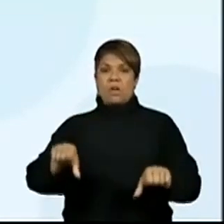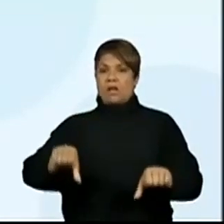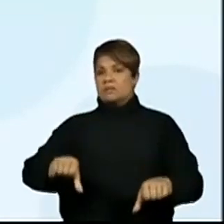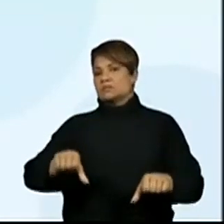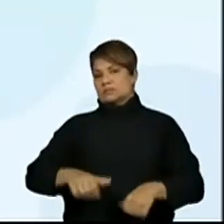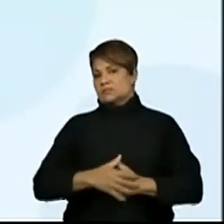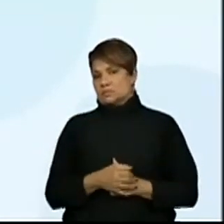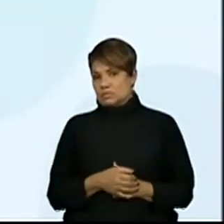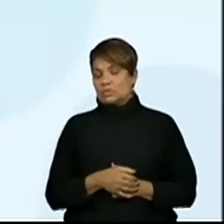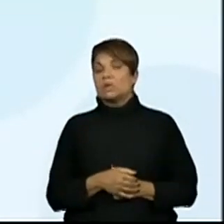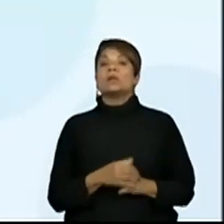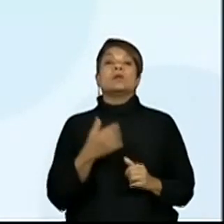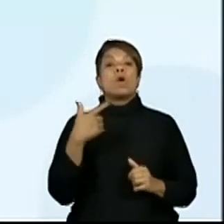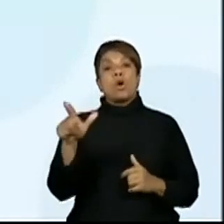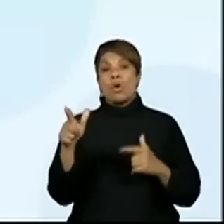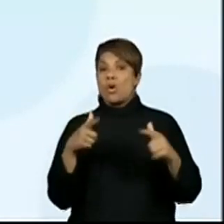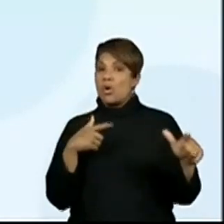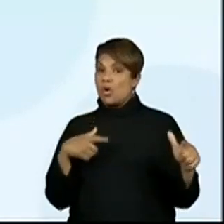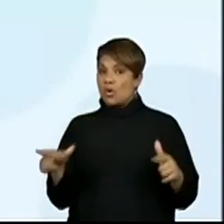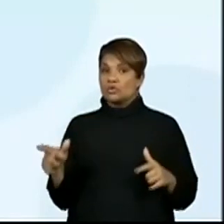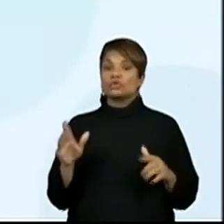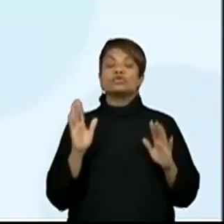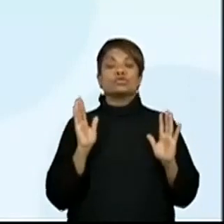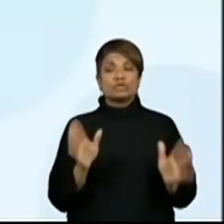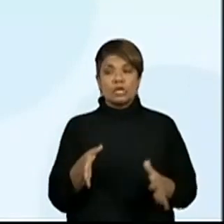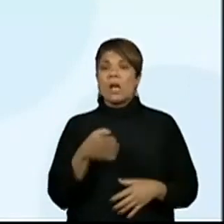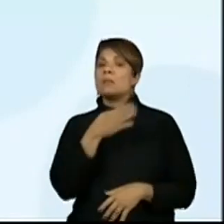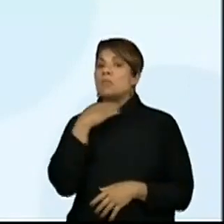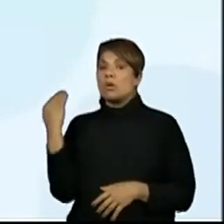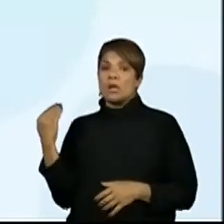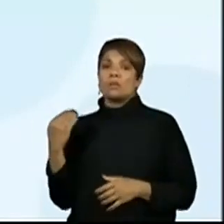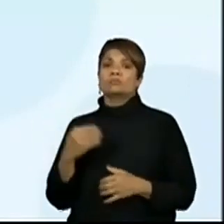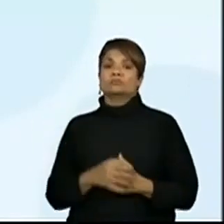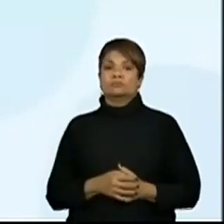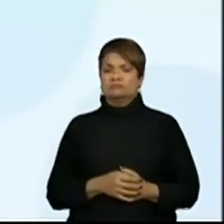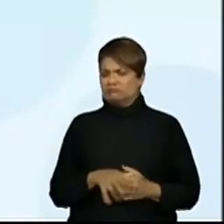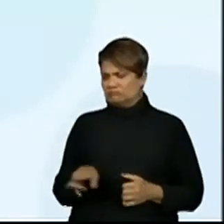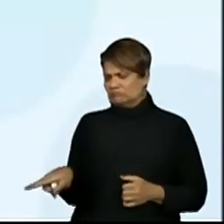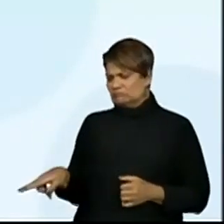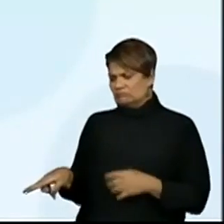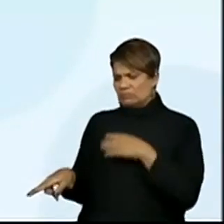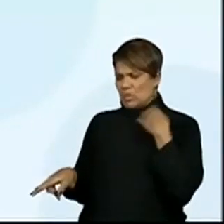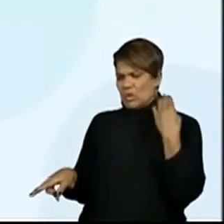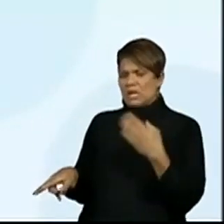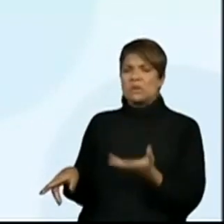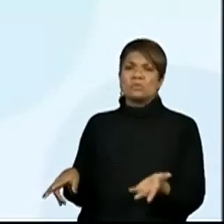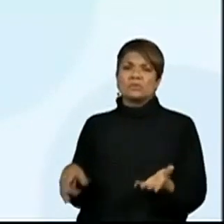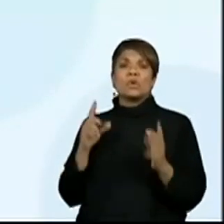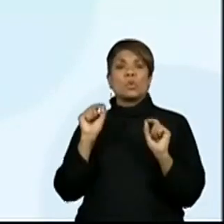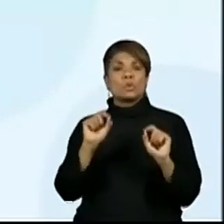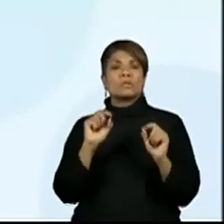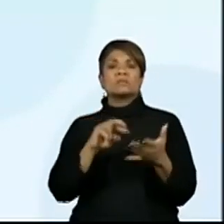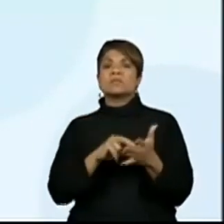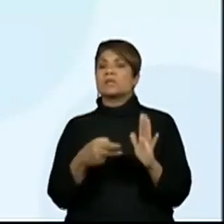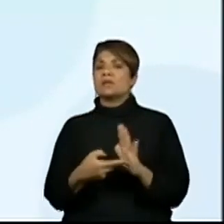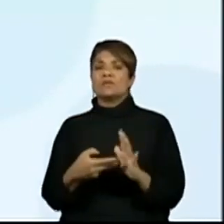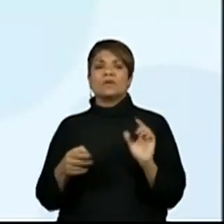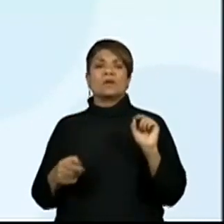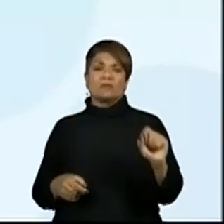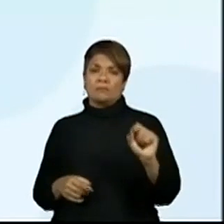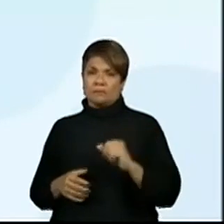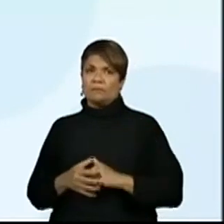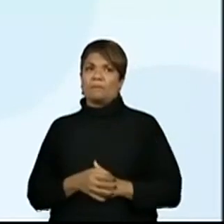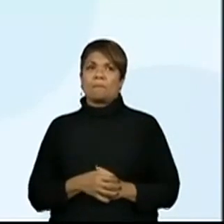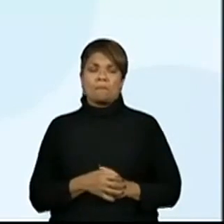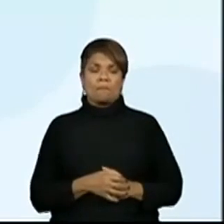E outros já sem vida. O que significa que... Qual é a fala da